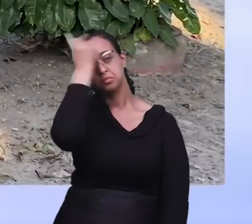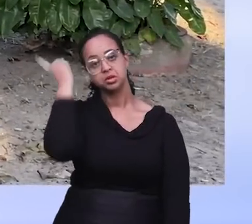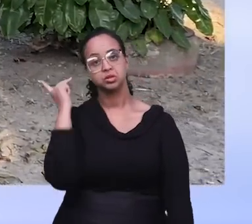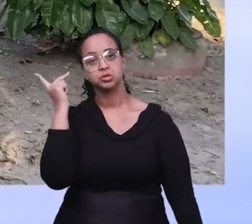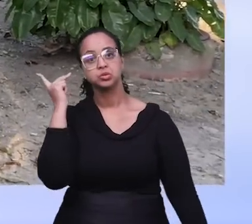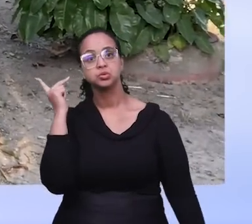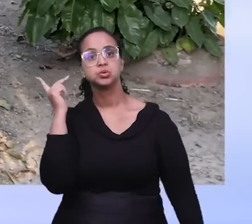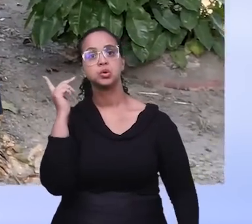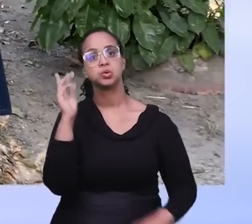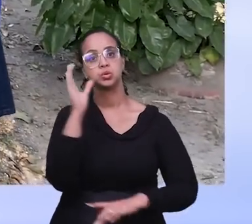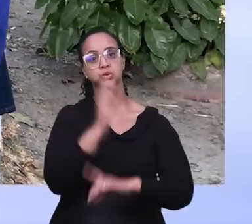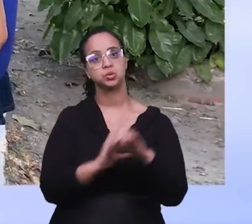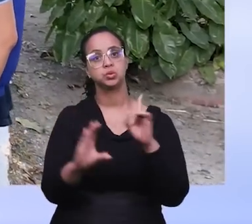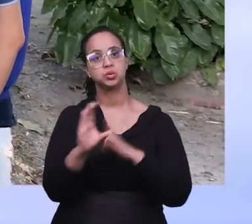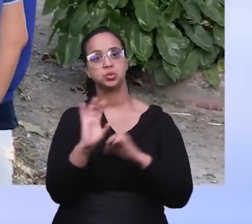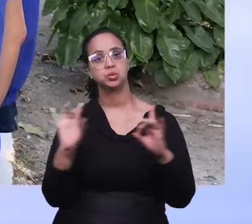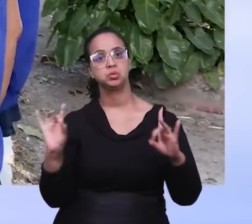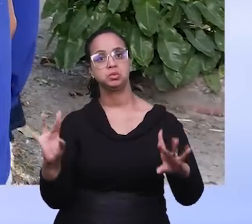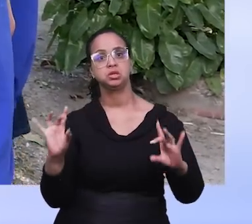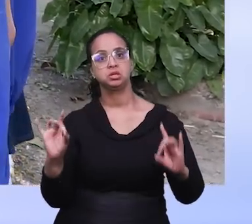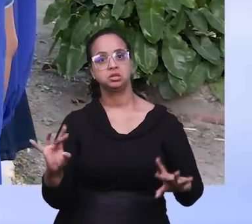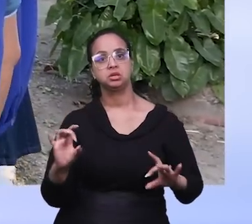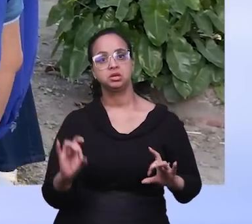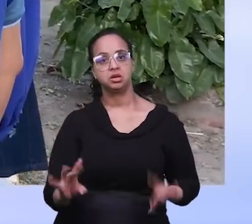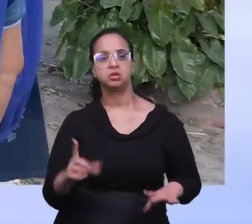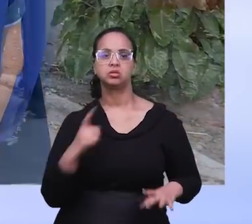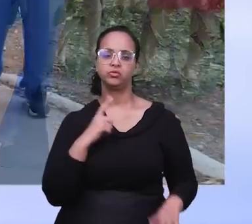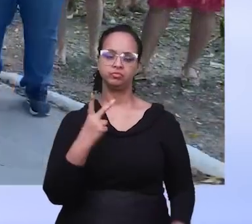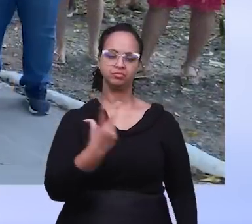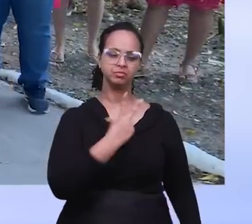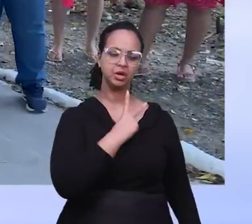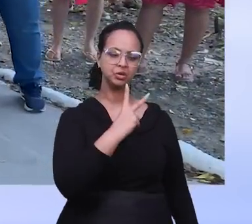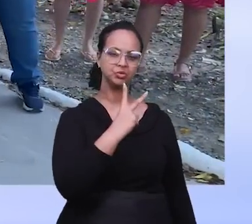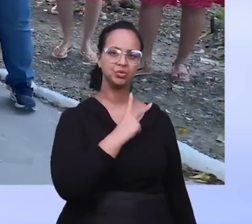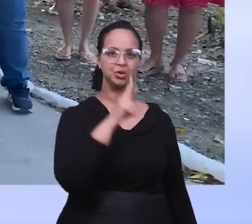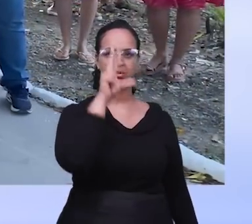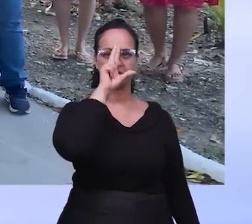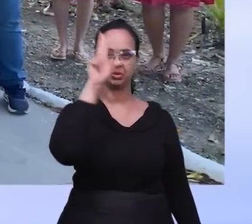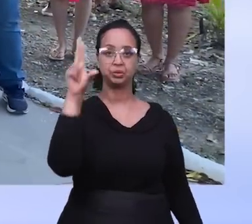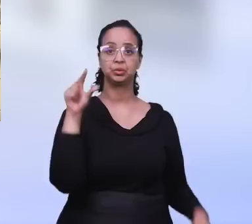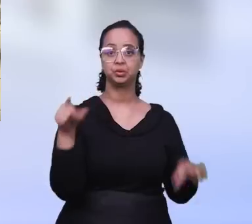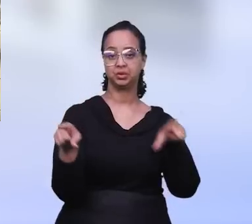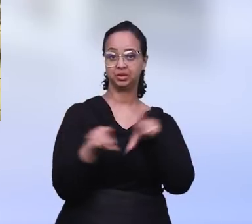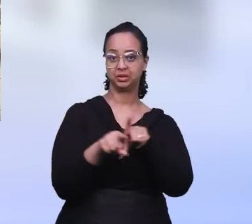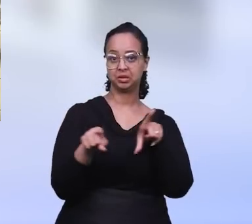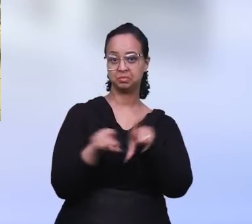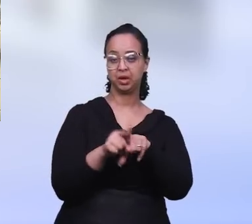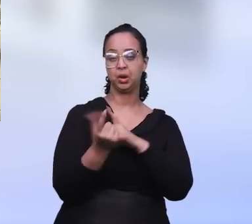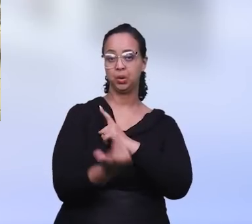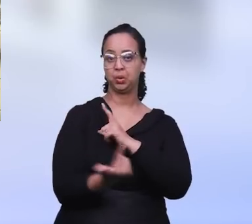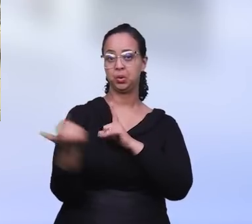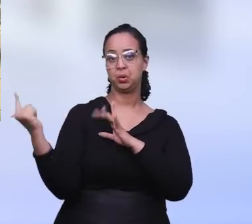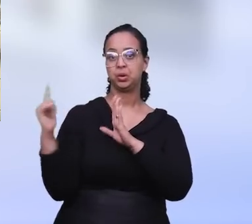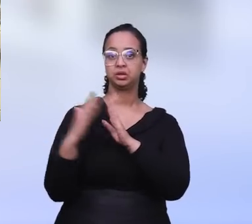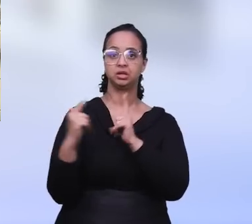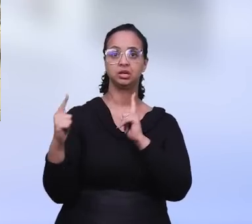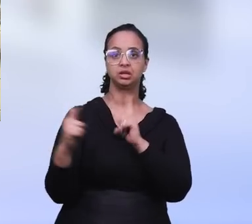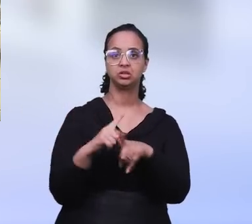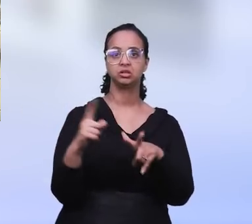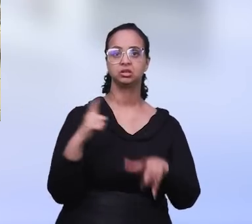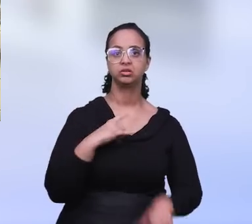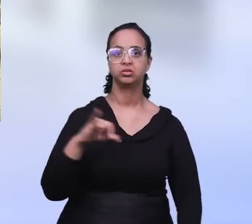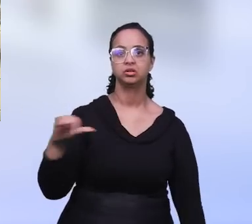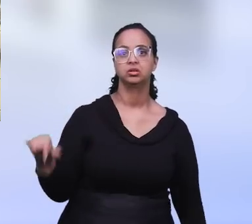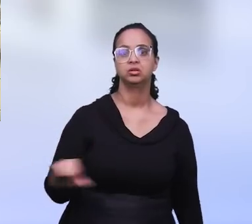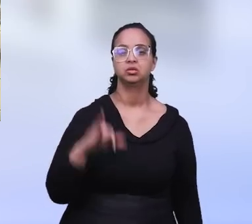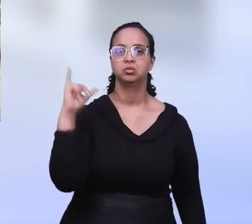participaram do culto especial e muitas viveram experiências pessoais com o Senhor. Na ICM Canal 5, o